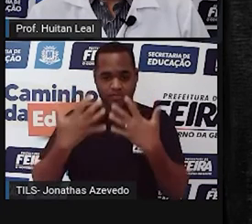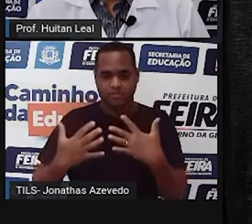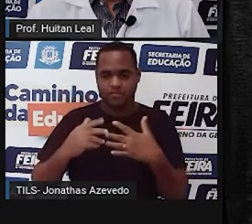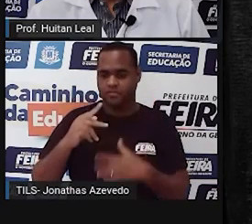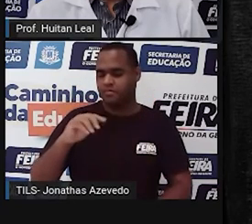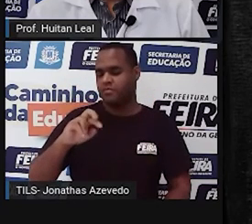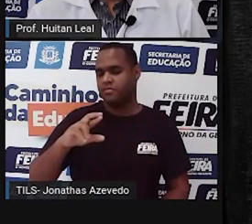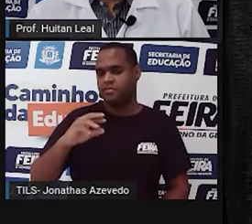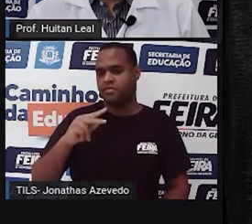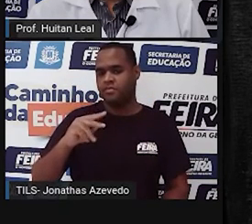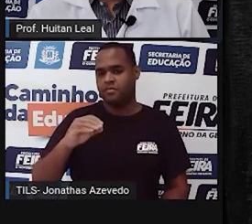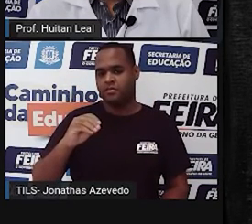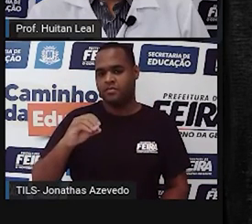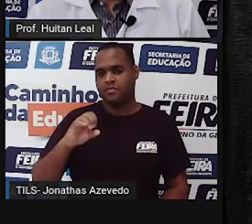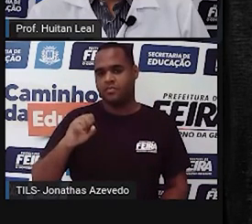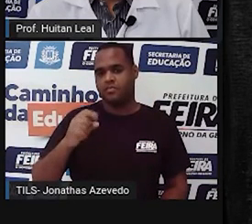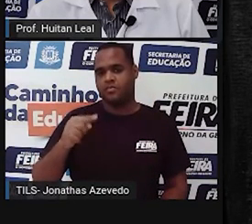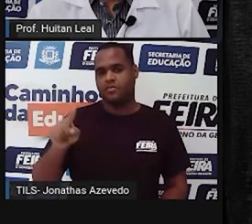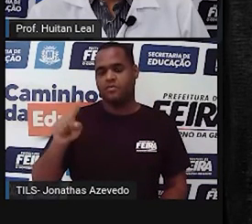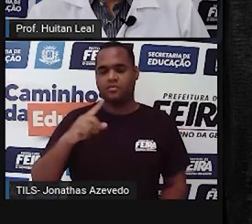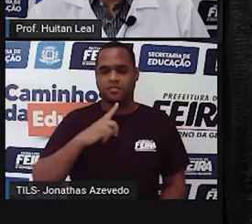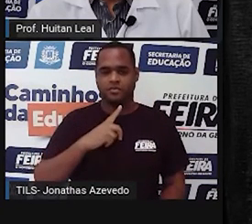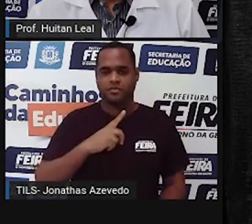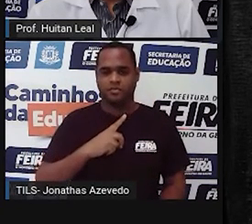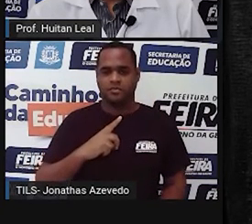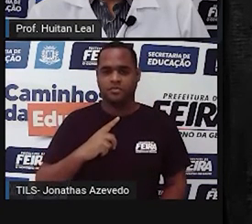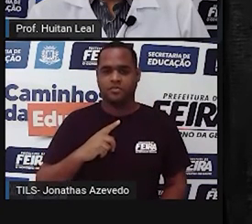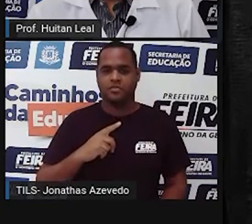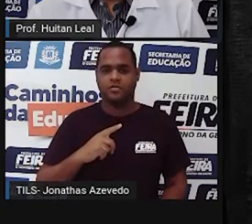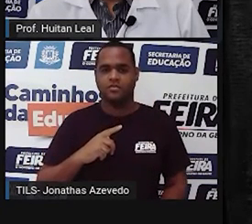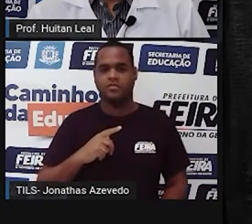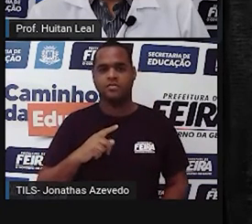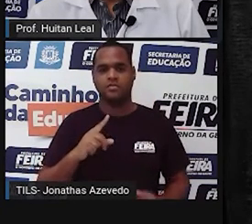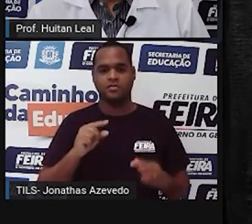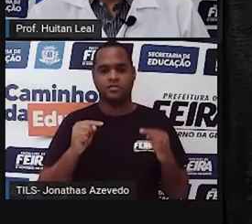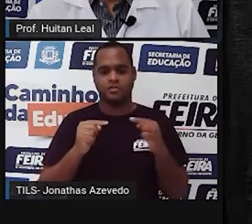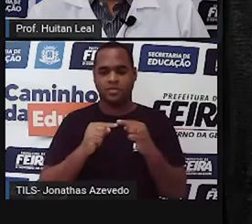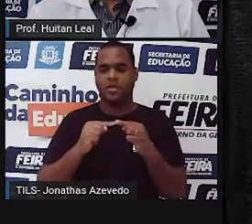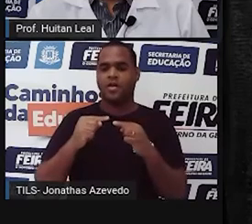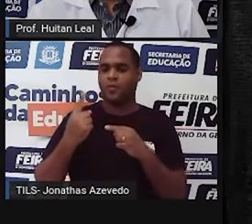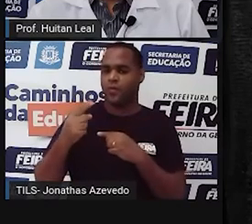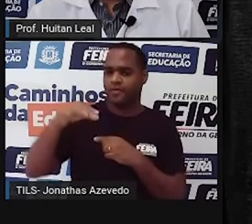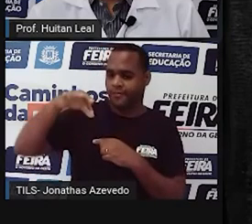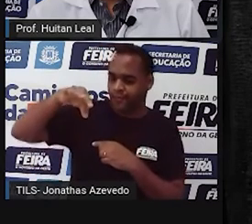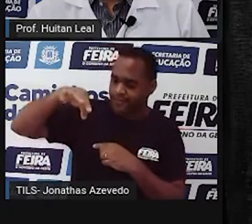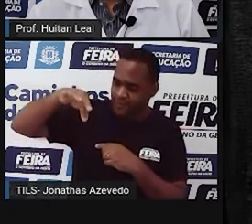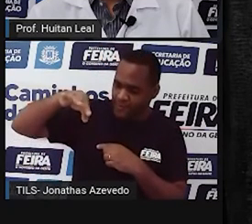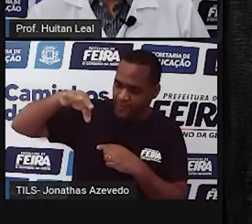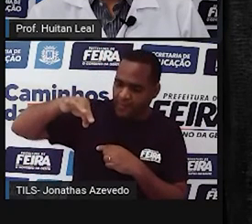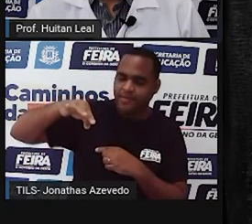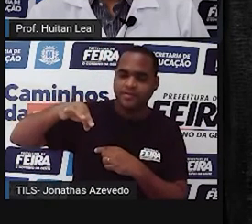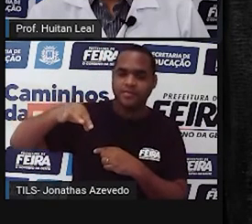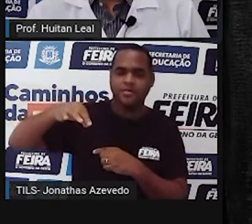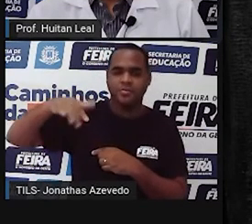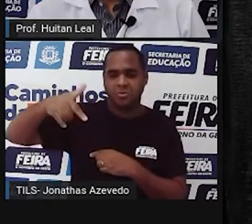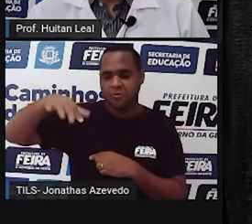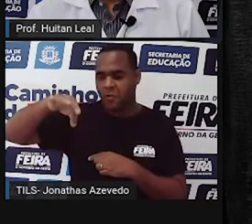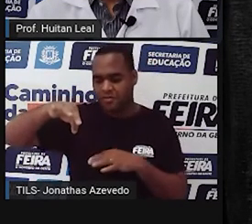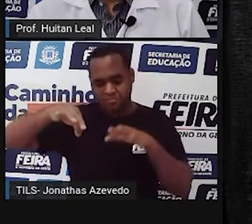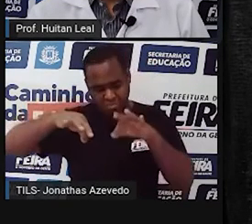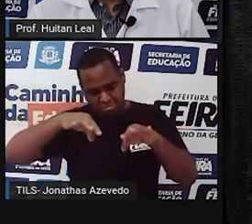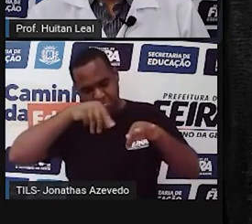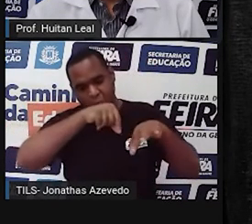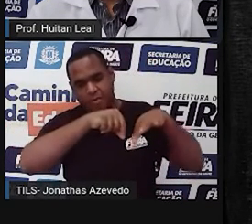preposição. Pingava gota a gota. Pingava uma a uma. Ou pingava gota após gota.